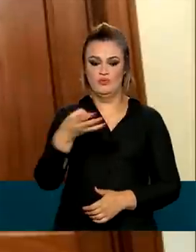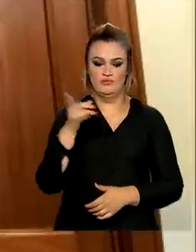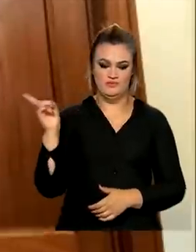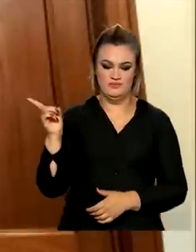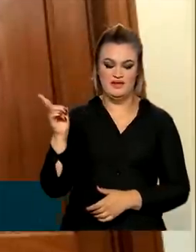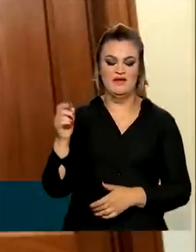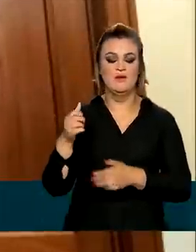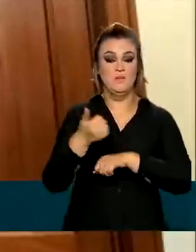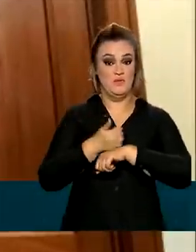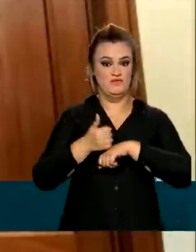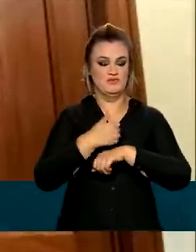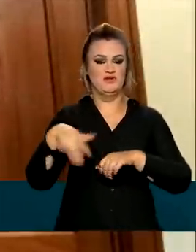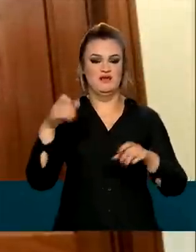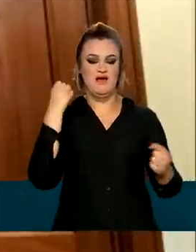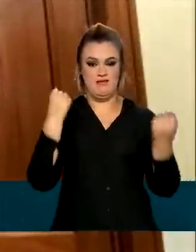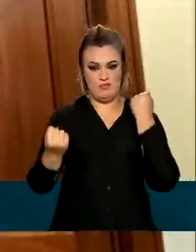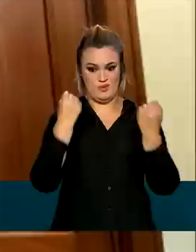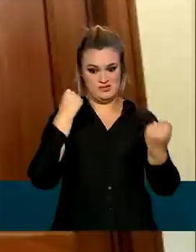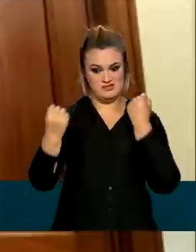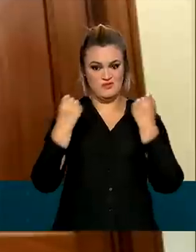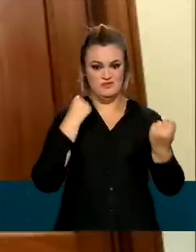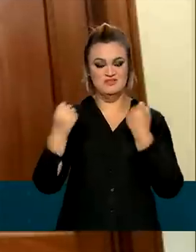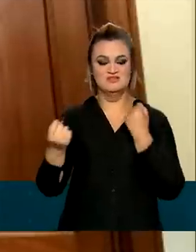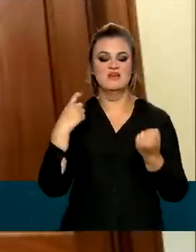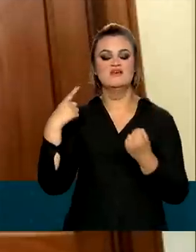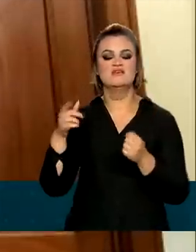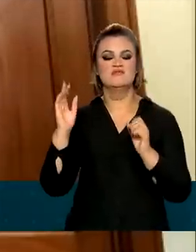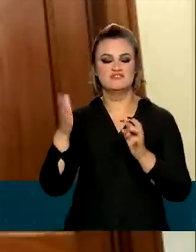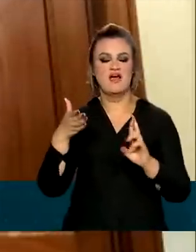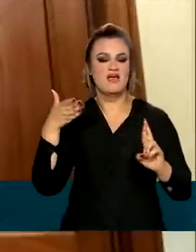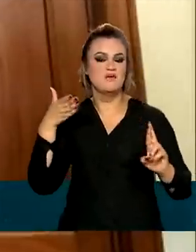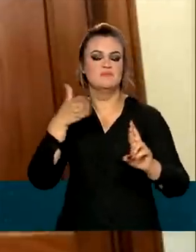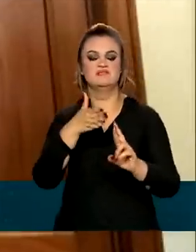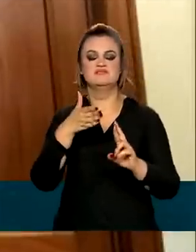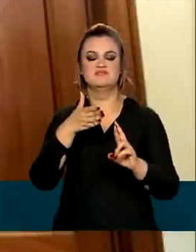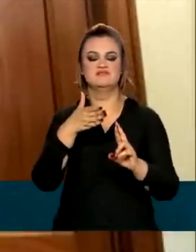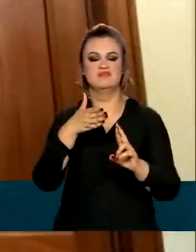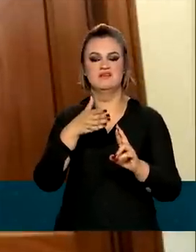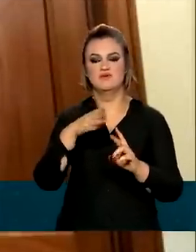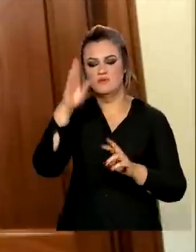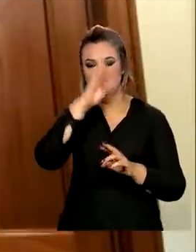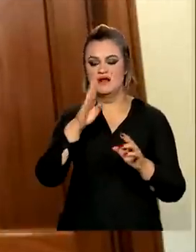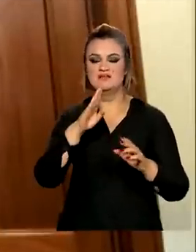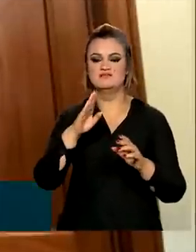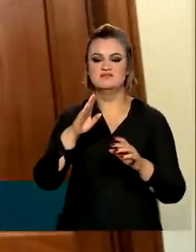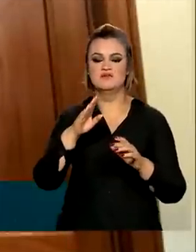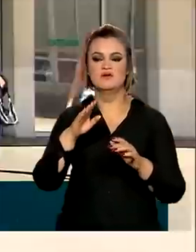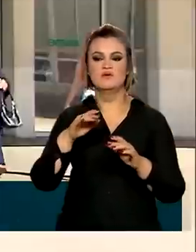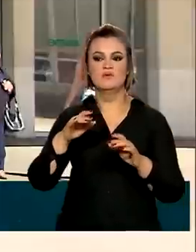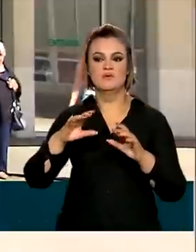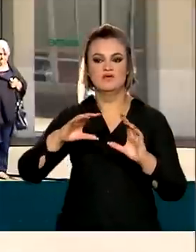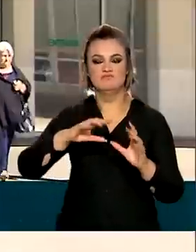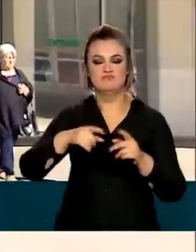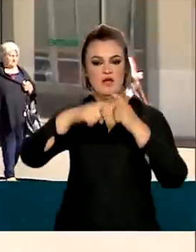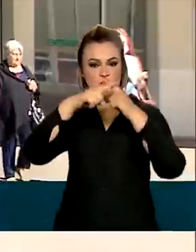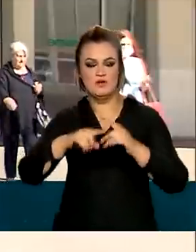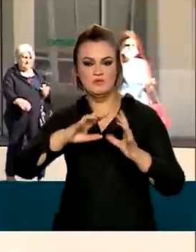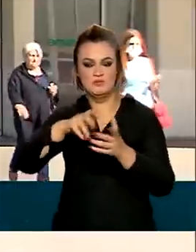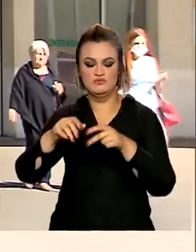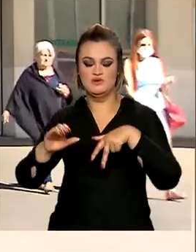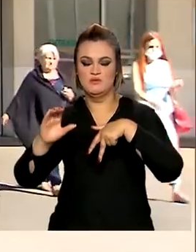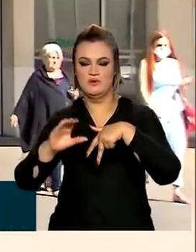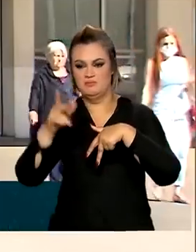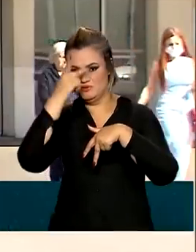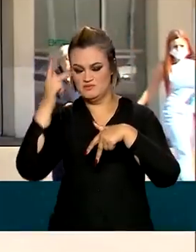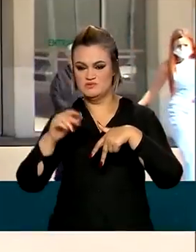de educação física e eu já pude representar o nosso país em três mundiais para transplantados. Segundo o Ministério da